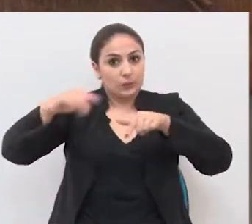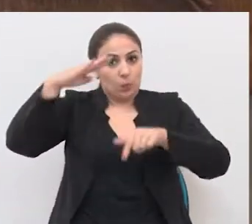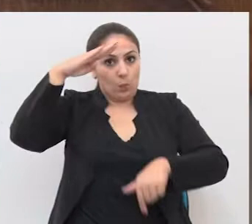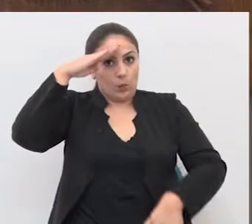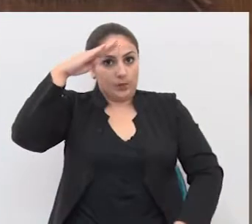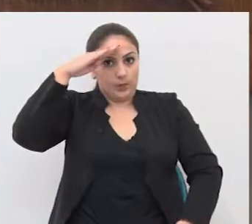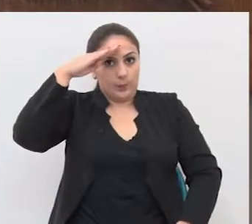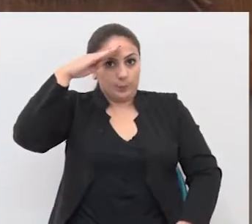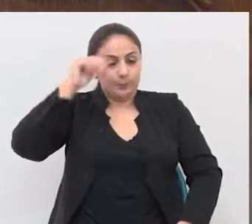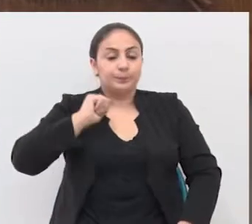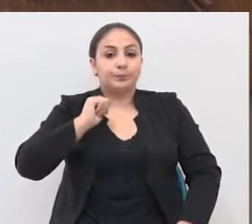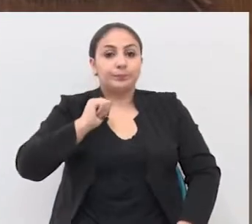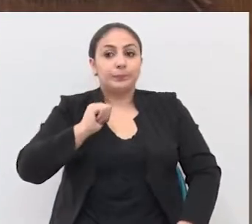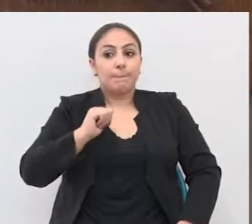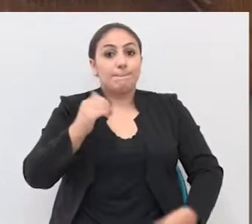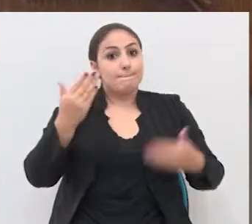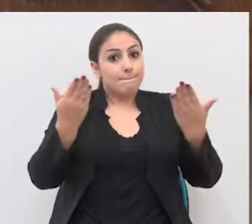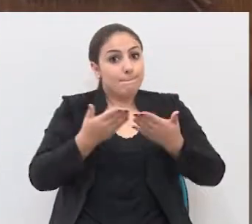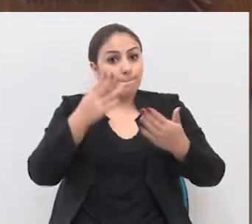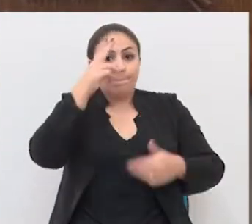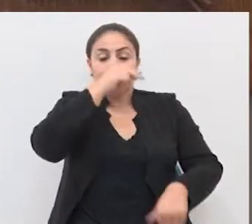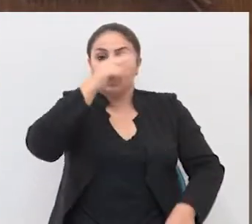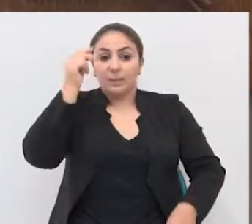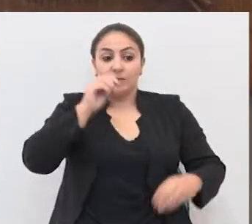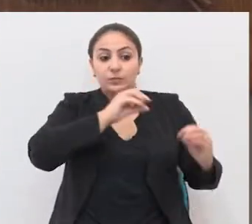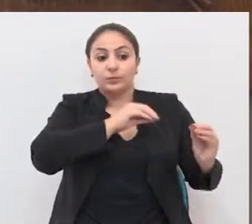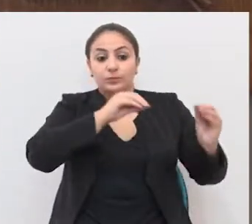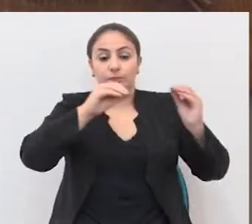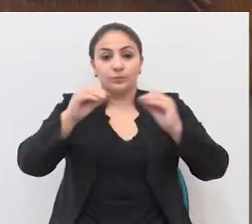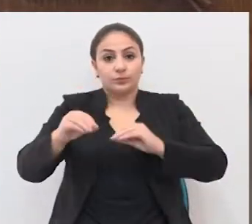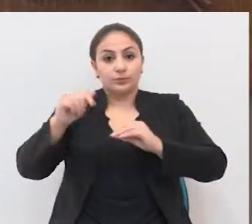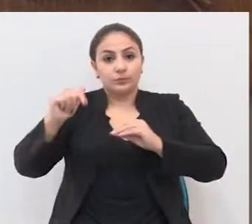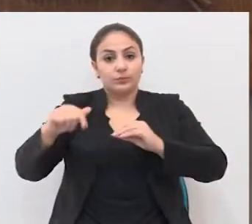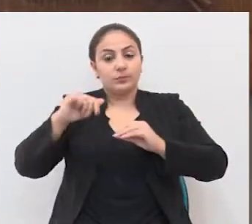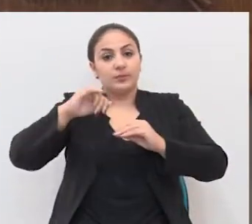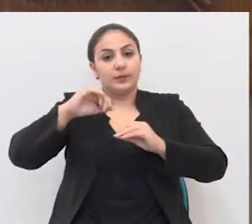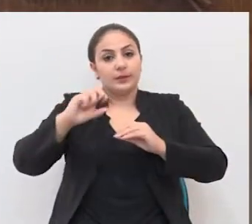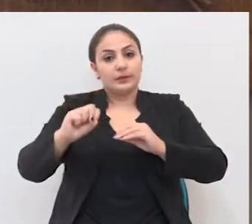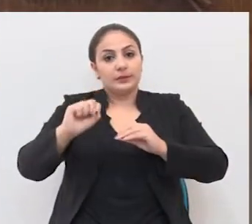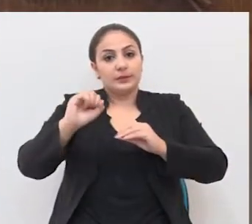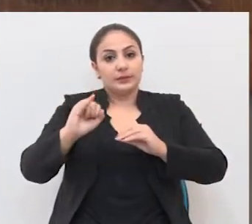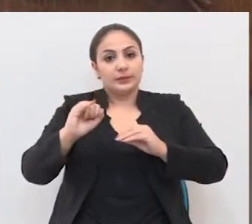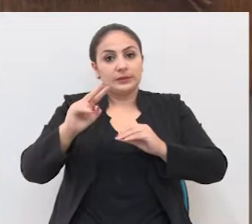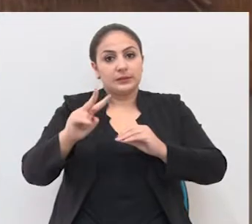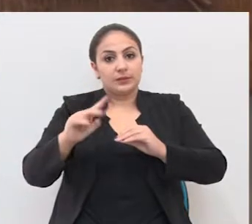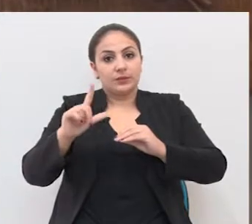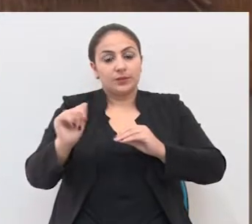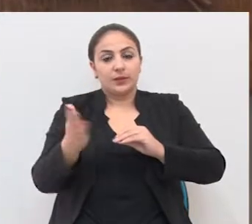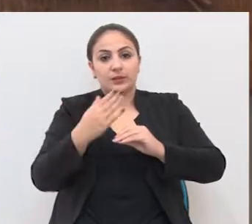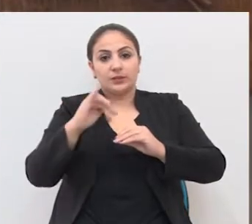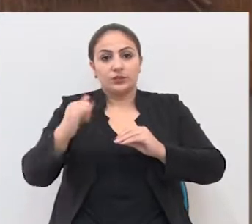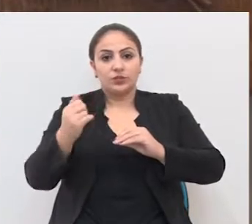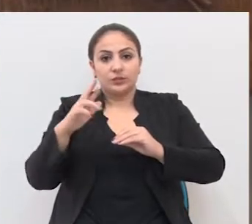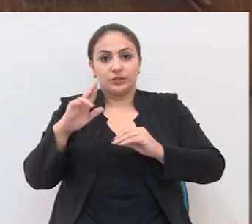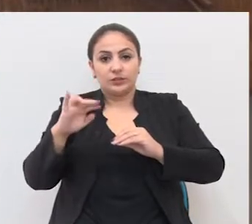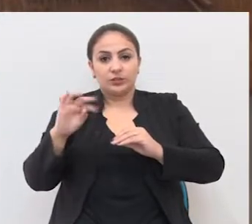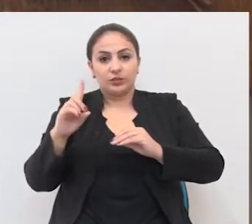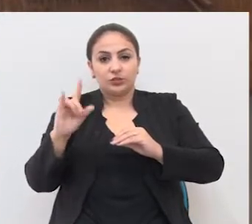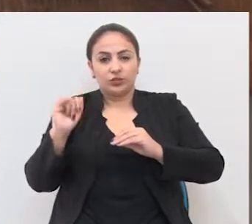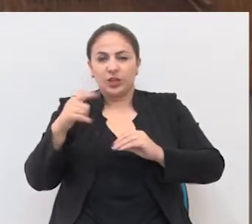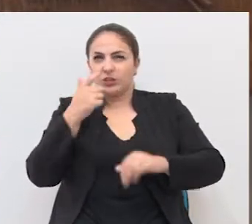quartel. Hoje, graças a Deus, a Prefeitura trocou, está atendendo aqui na Silva Jardim, no número